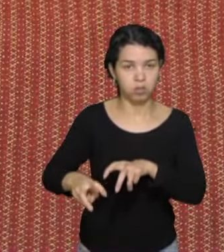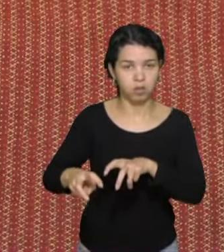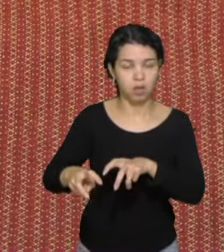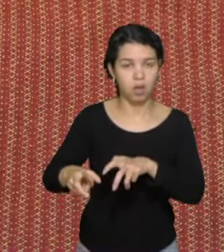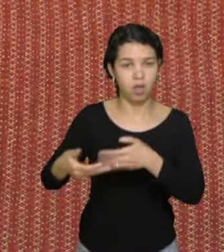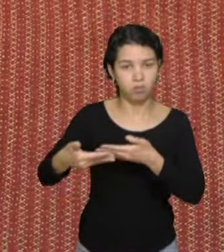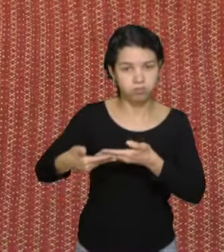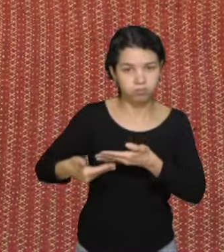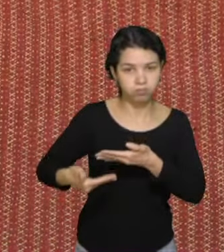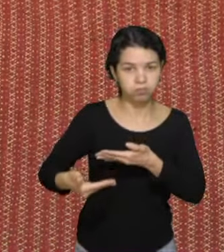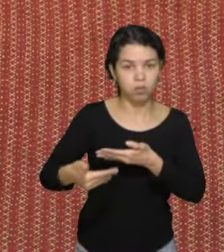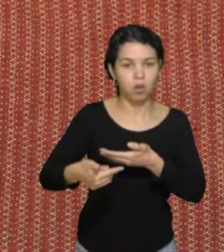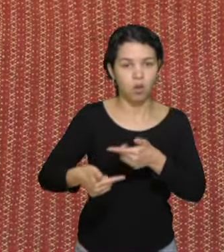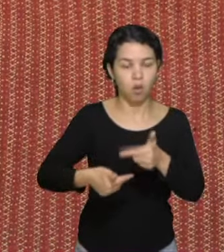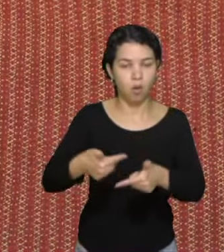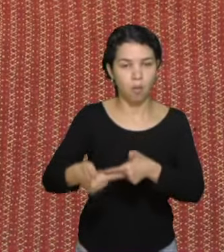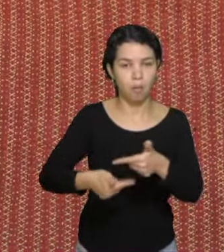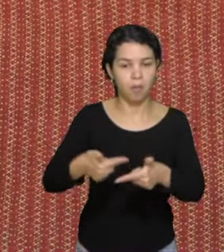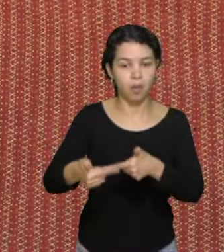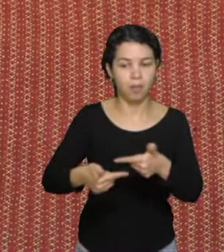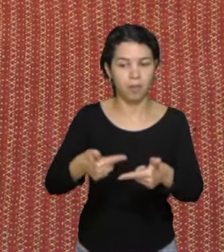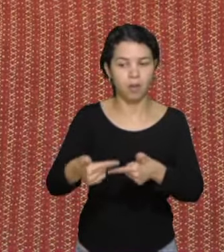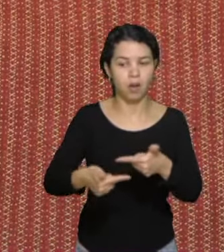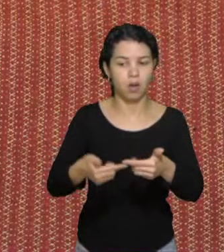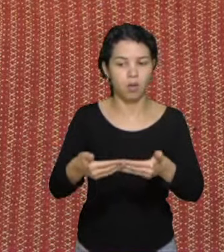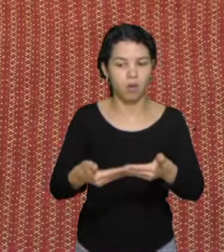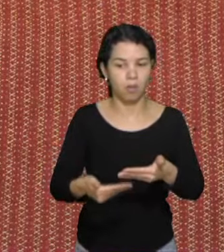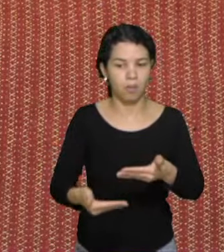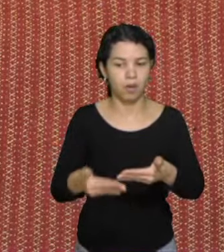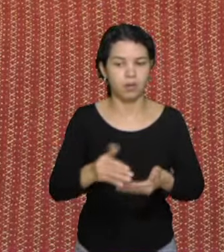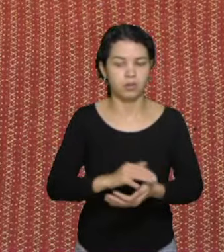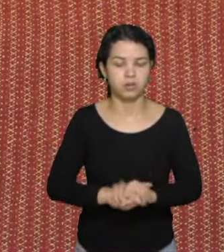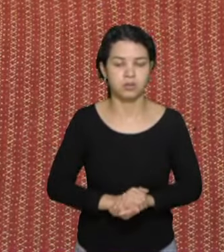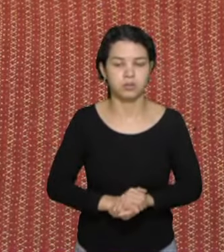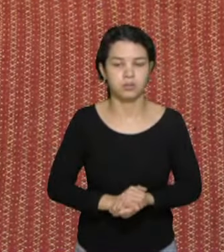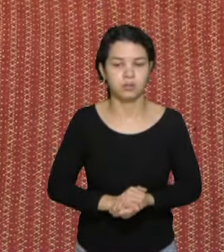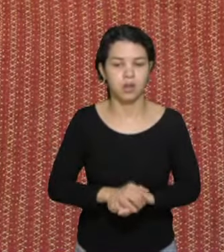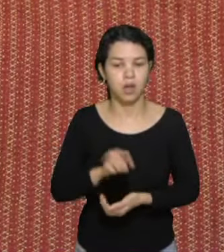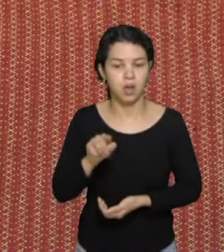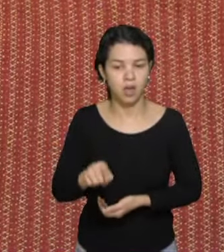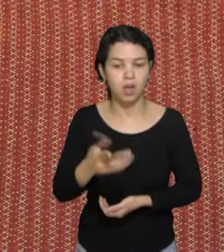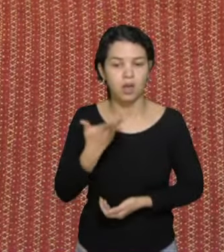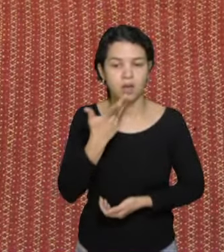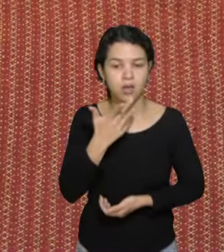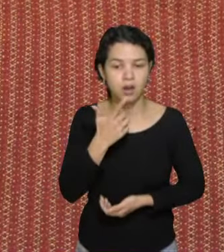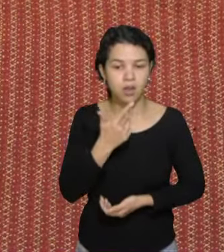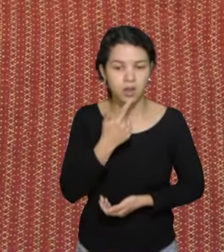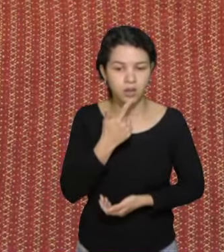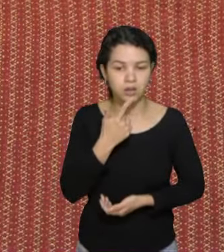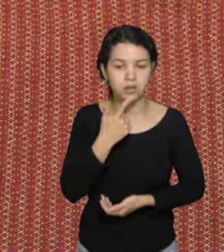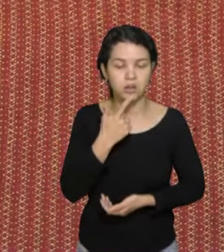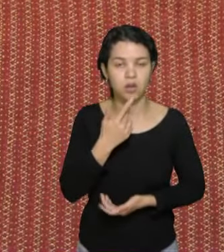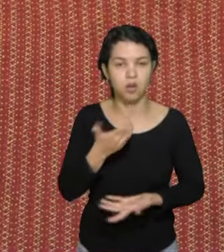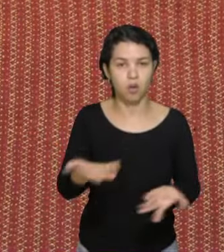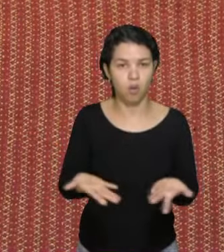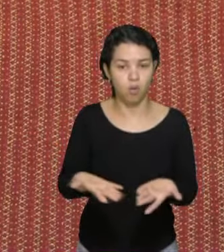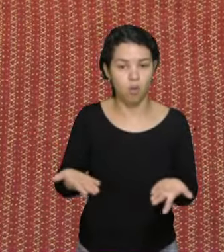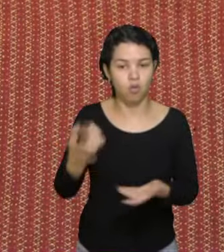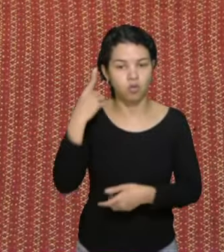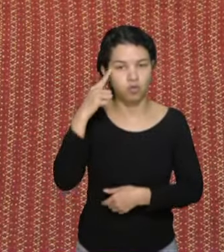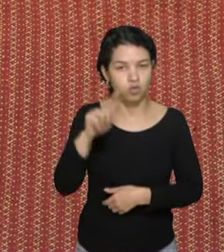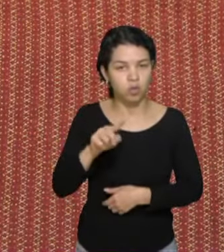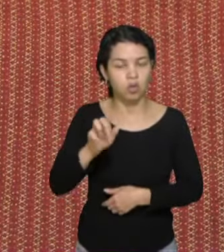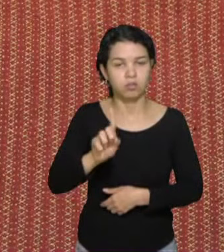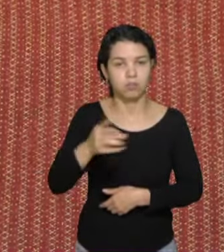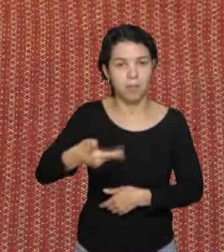entra na luta do trabalho. Muitas vezes, ainda estando criança. Se não mais nos dias de hoje, mas lá atrás, quando éramos